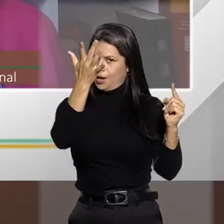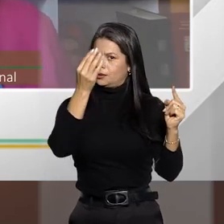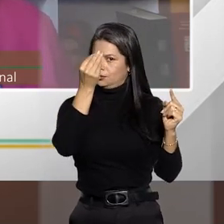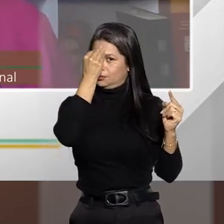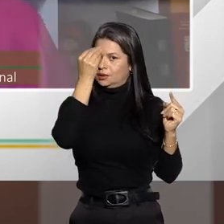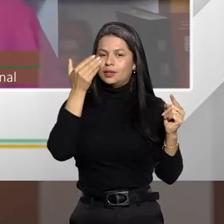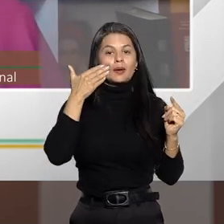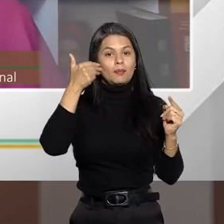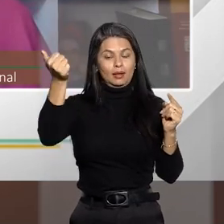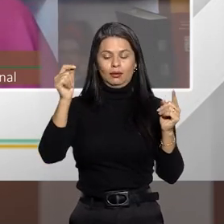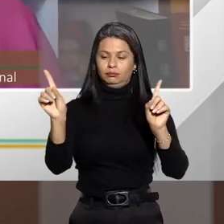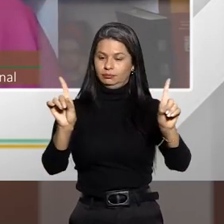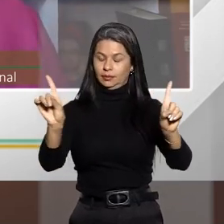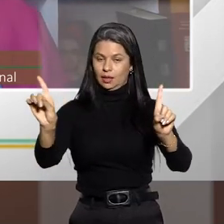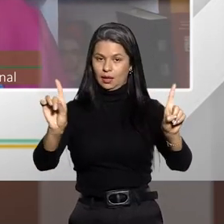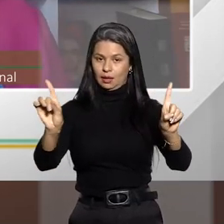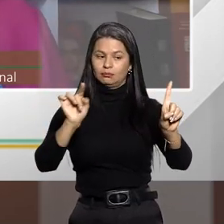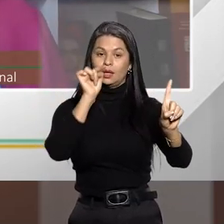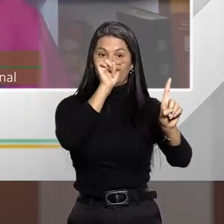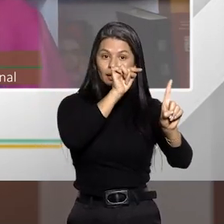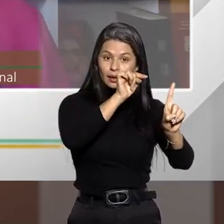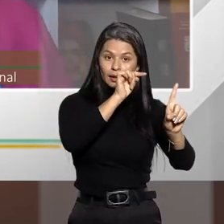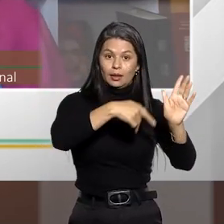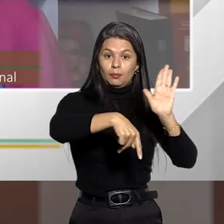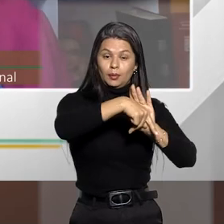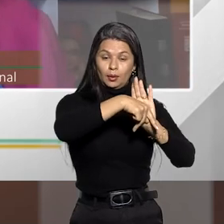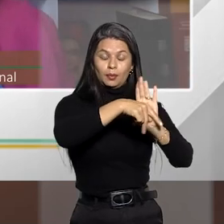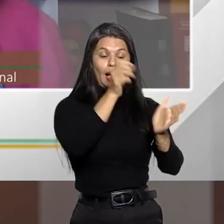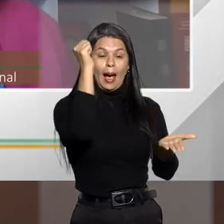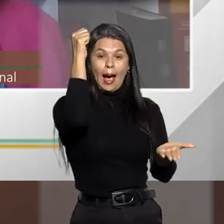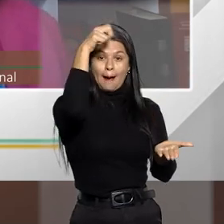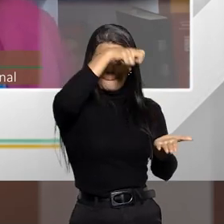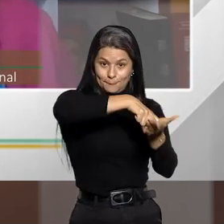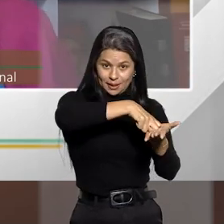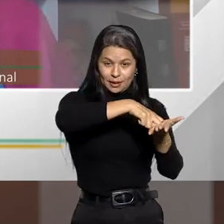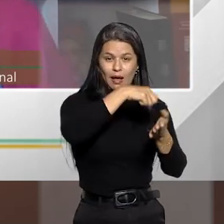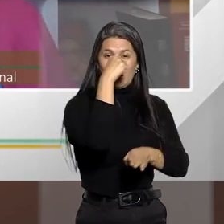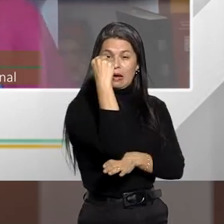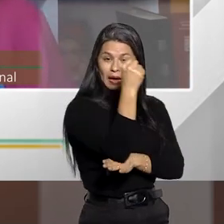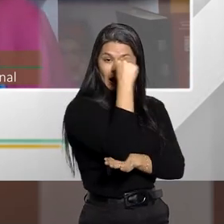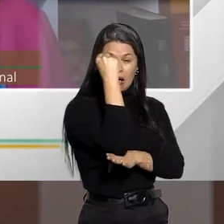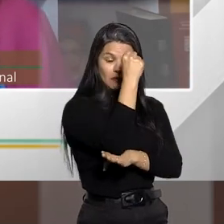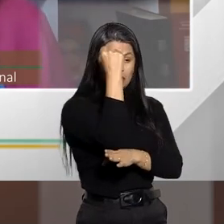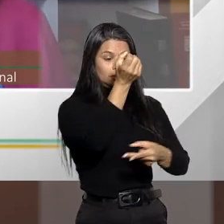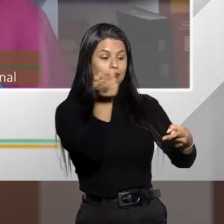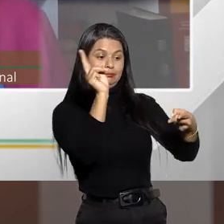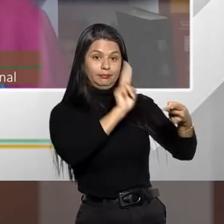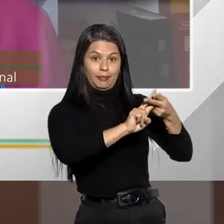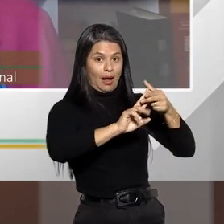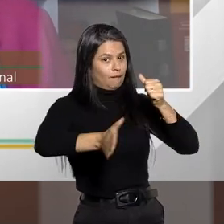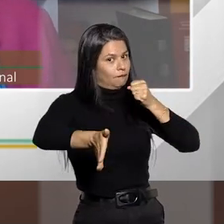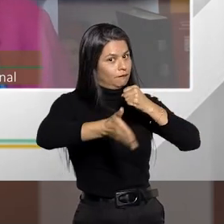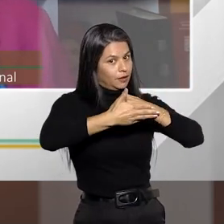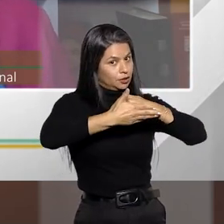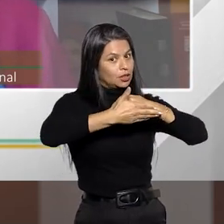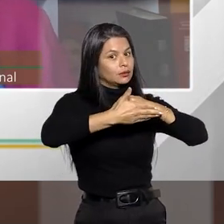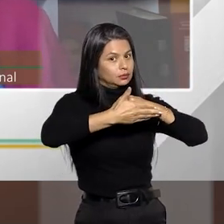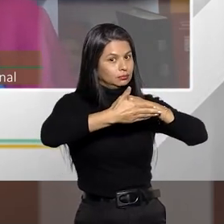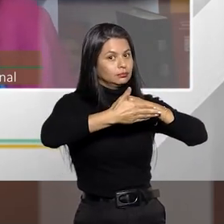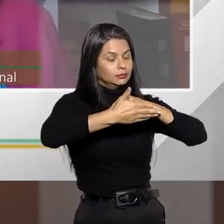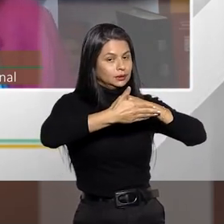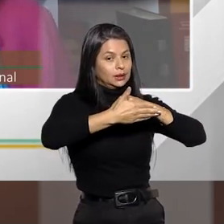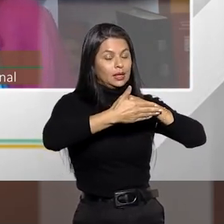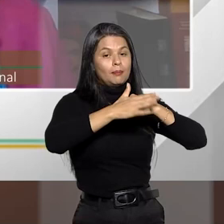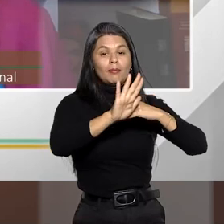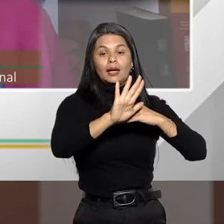analisar. Então, a pena de reclusão é uma pena mais gravosa, que admite regime fechado. A pena de detenção, ela